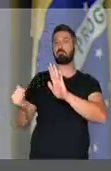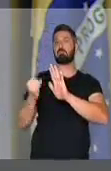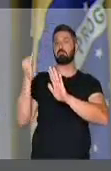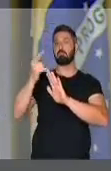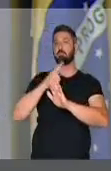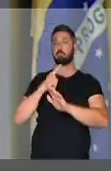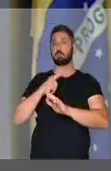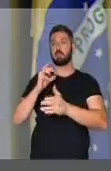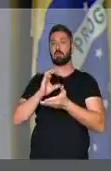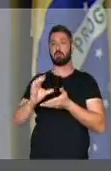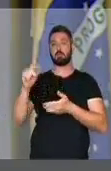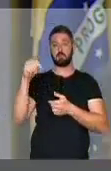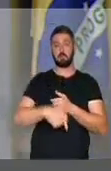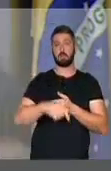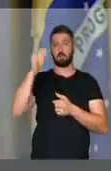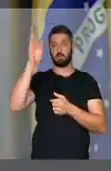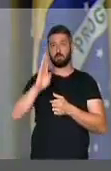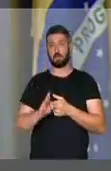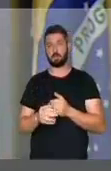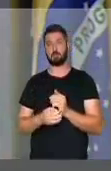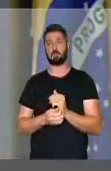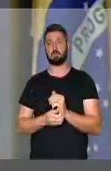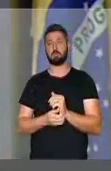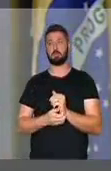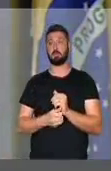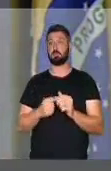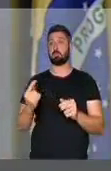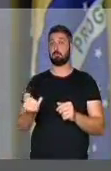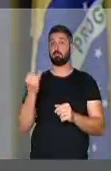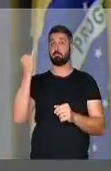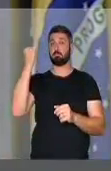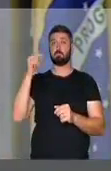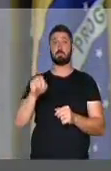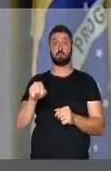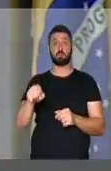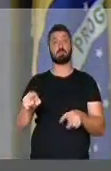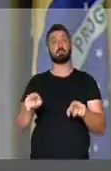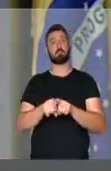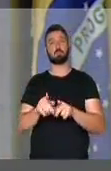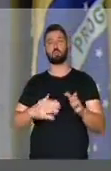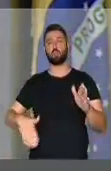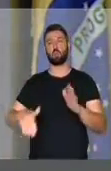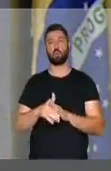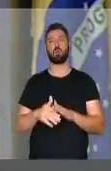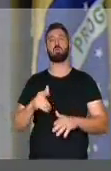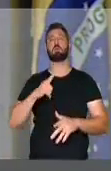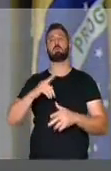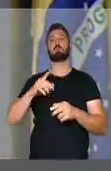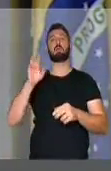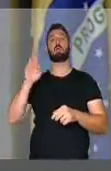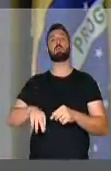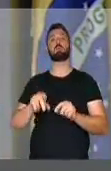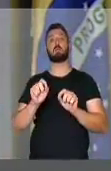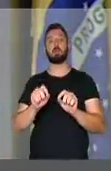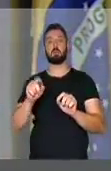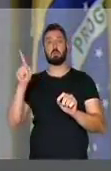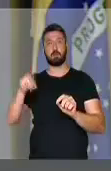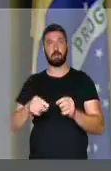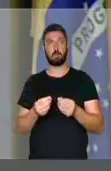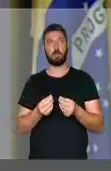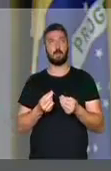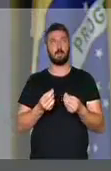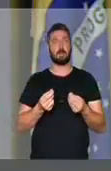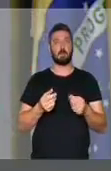importância dos investimentos aqui no nosso país. Isso é muito importante e tudo isso está resultando num